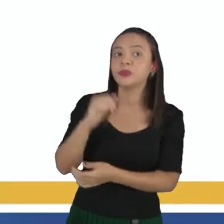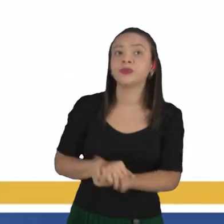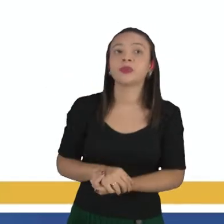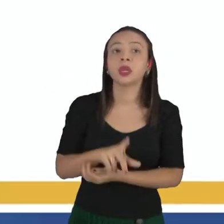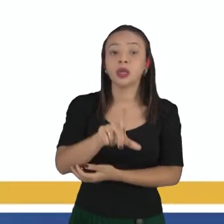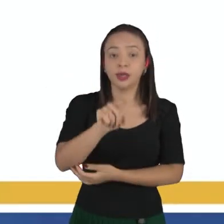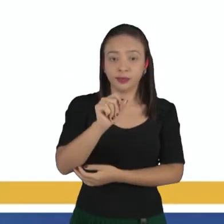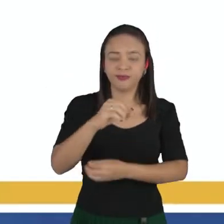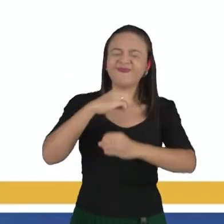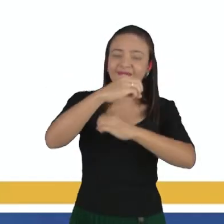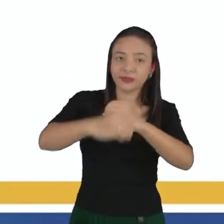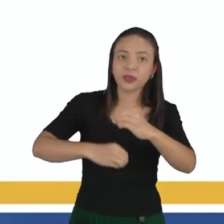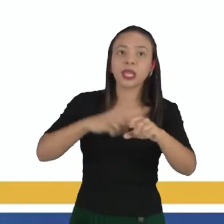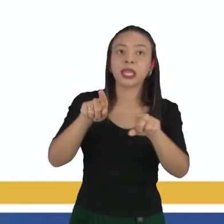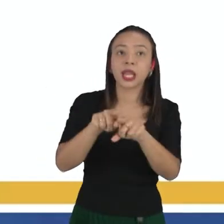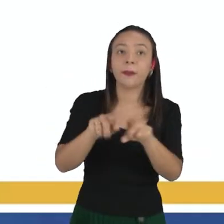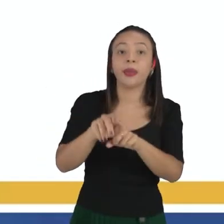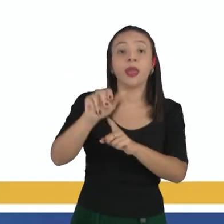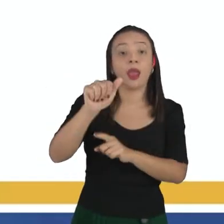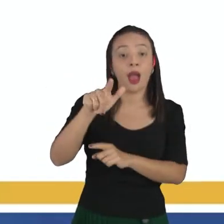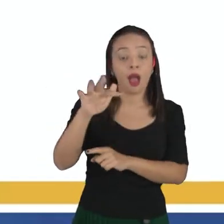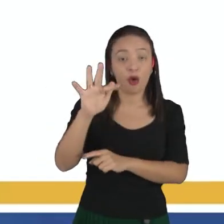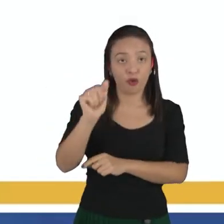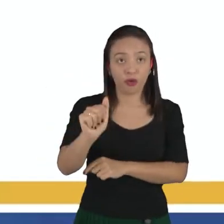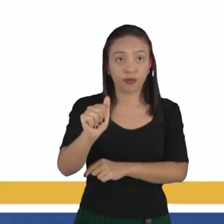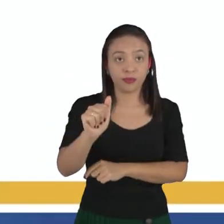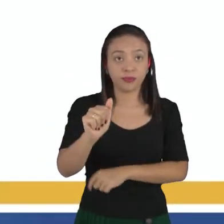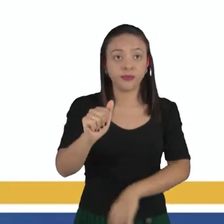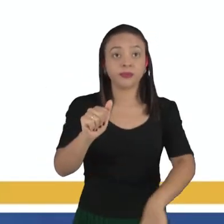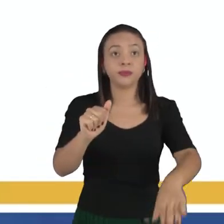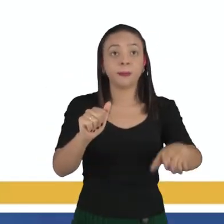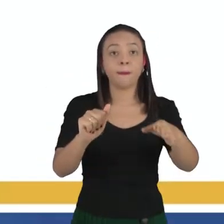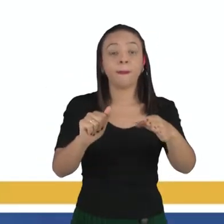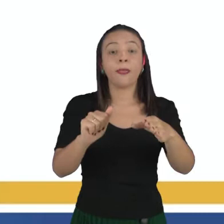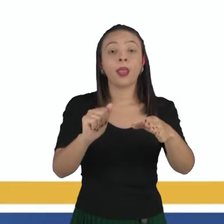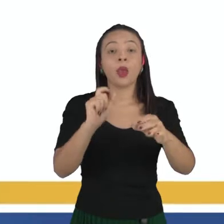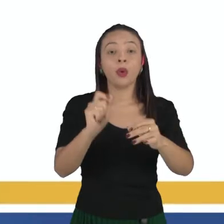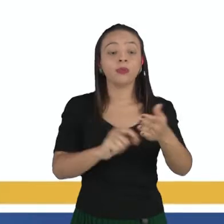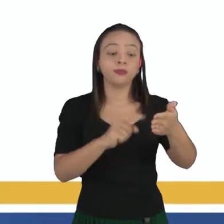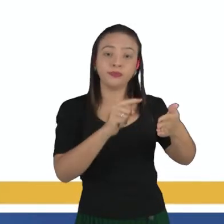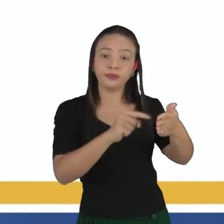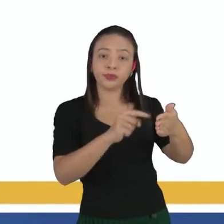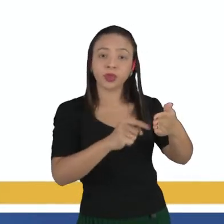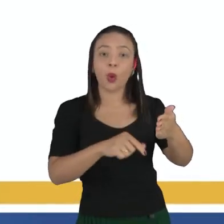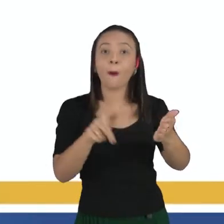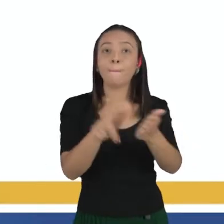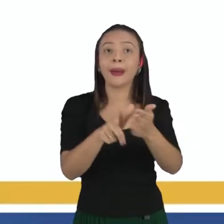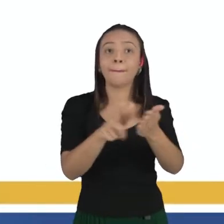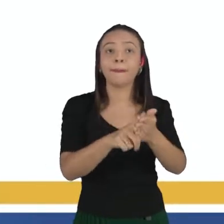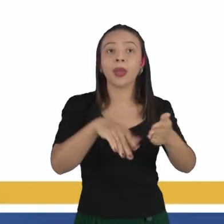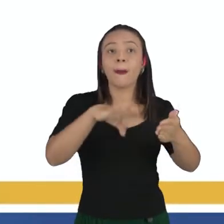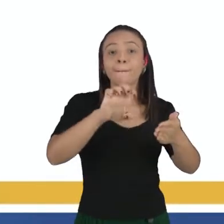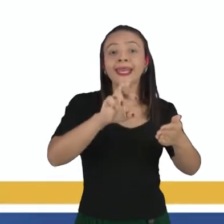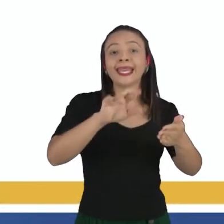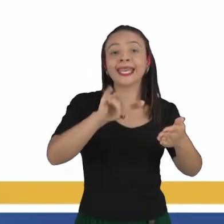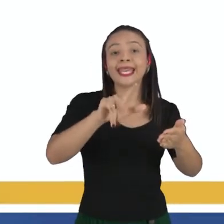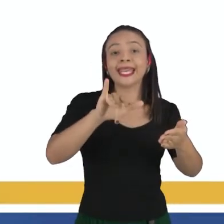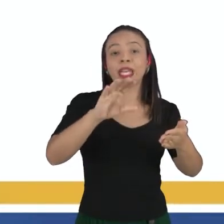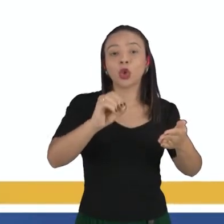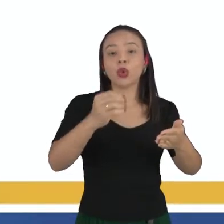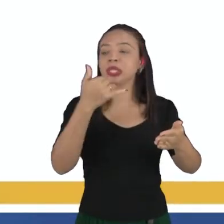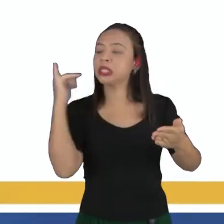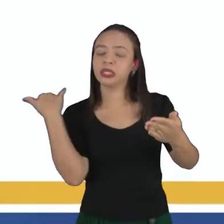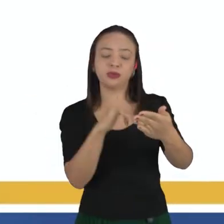pegou uma partícula alfa, bombardeou uma folha de berílio e aí ele tirou as seguintes